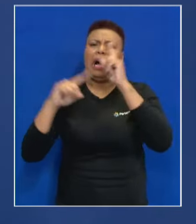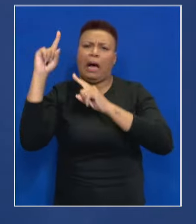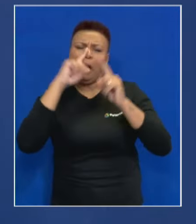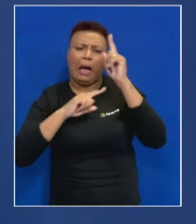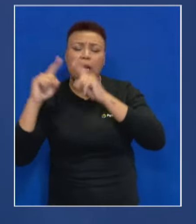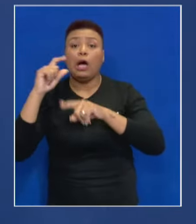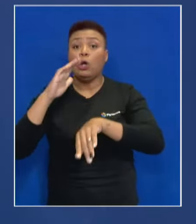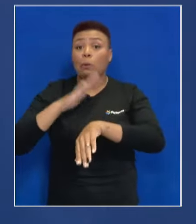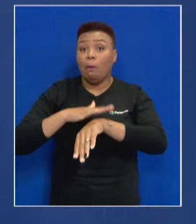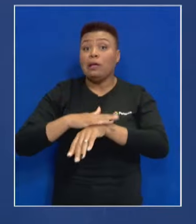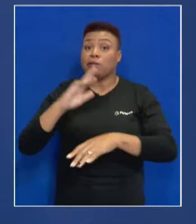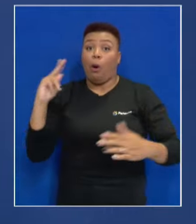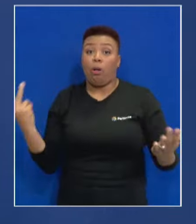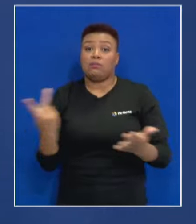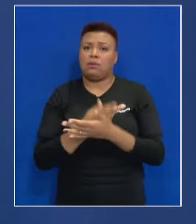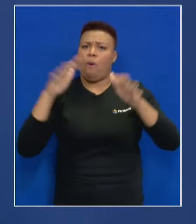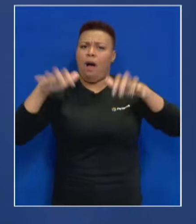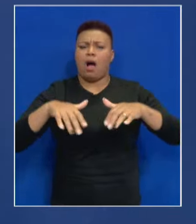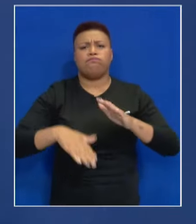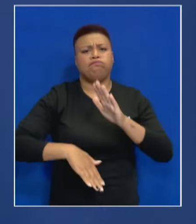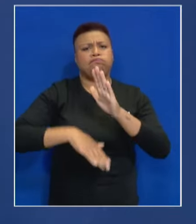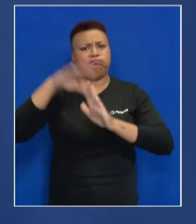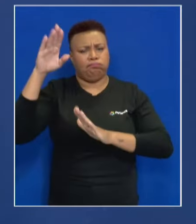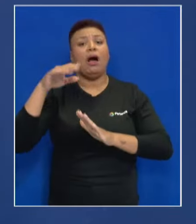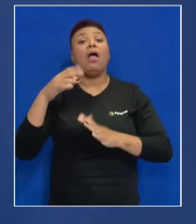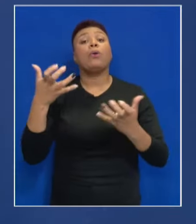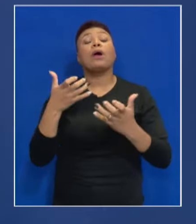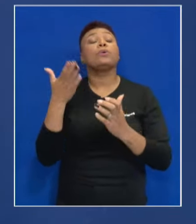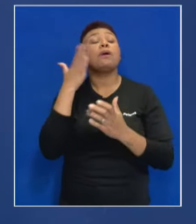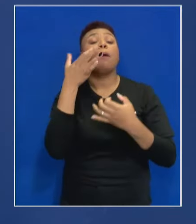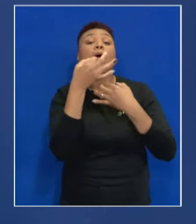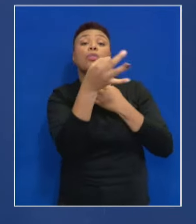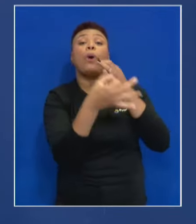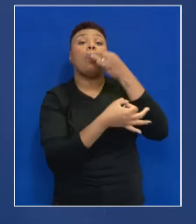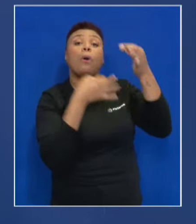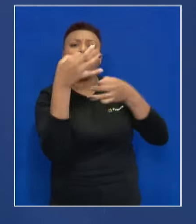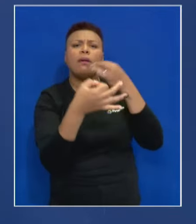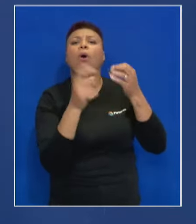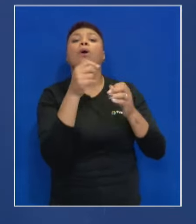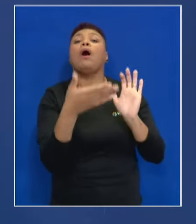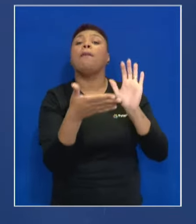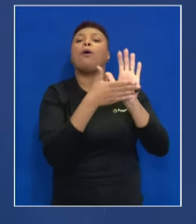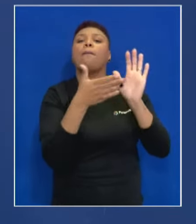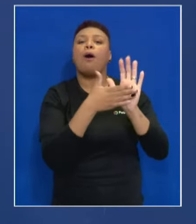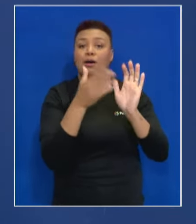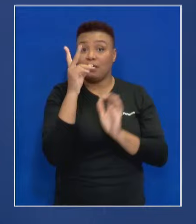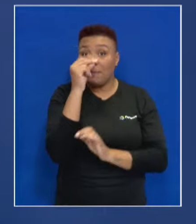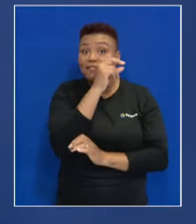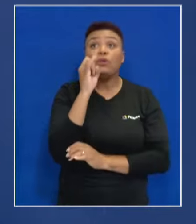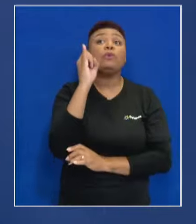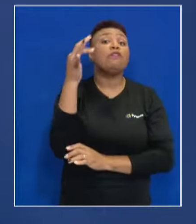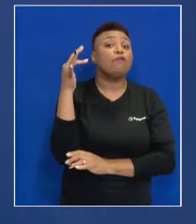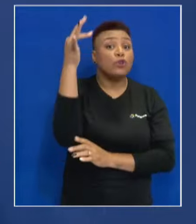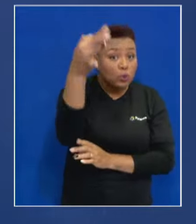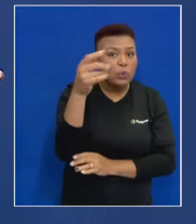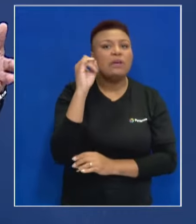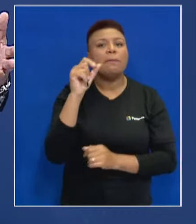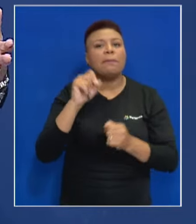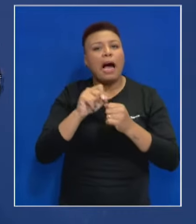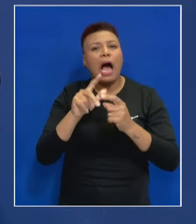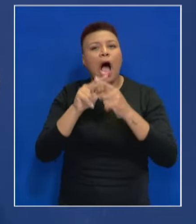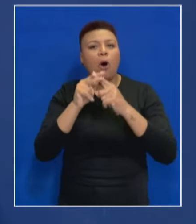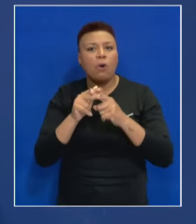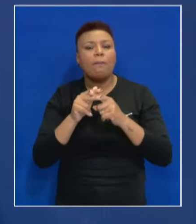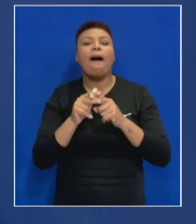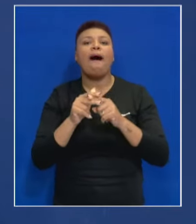momento que tivemos essa chuvarada aqui no Rio Grande Sul. Queria te ouvir. Quais são as tuas propostas, se prefeito for, para refazer esse